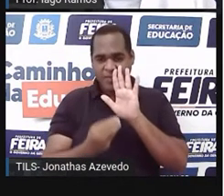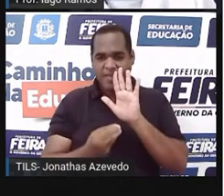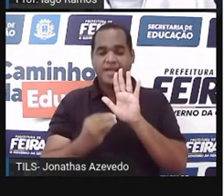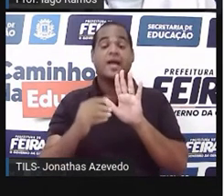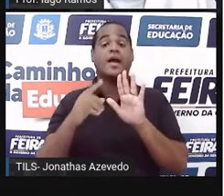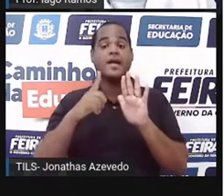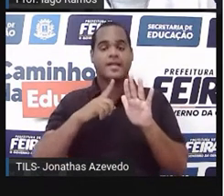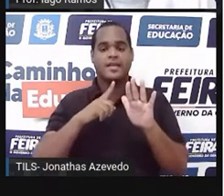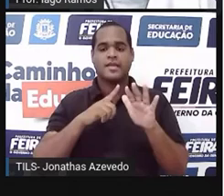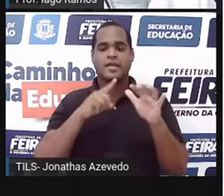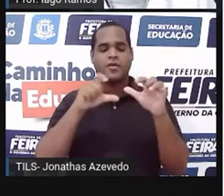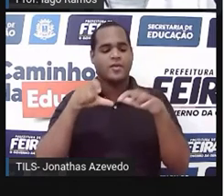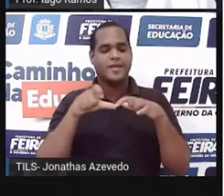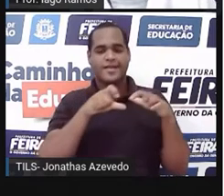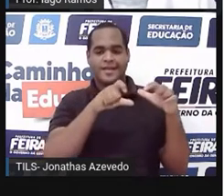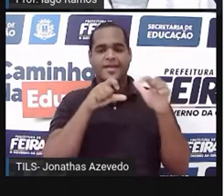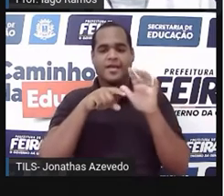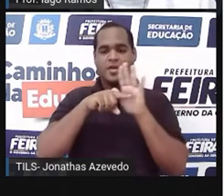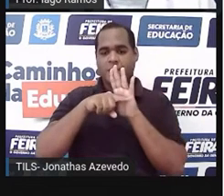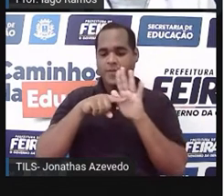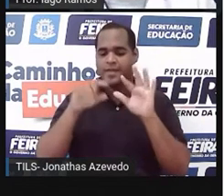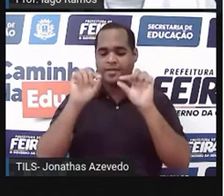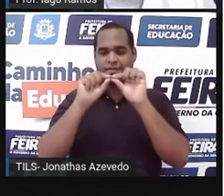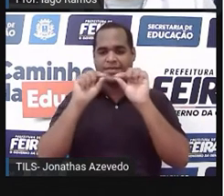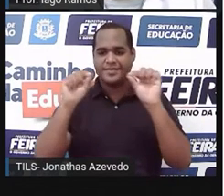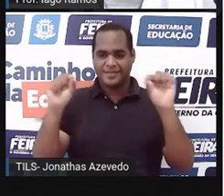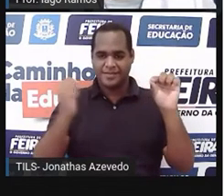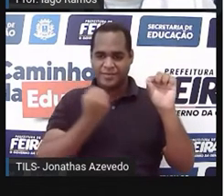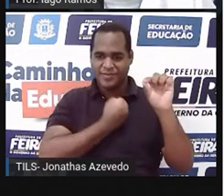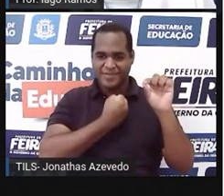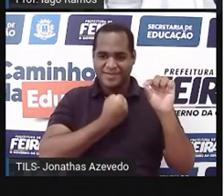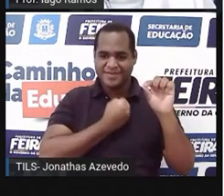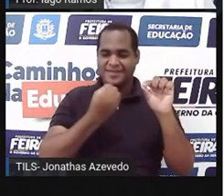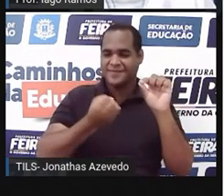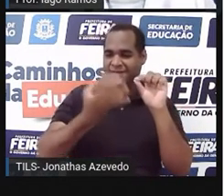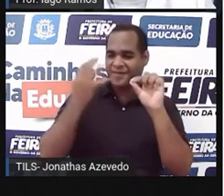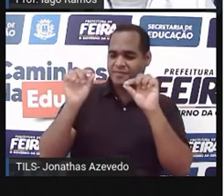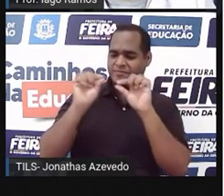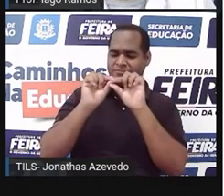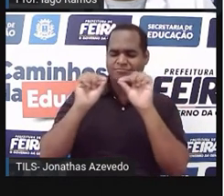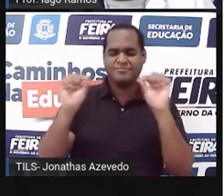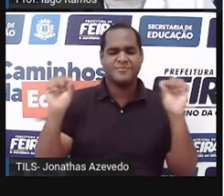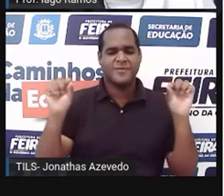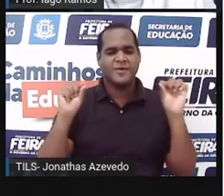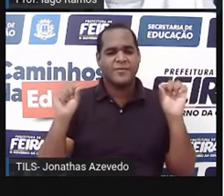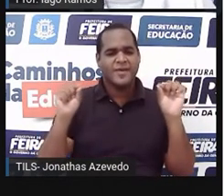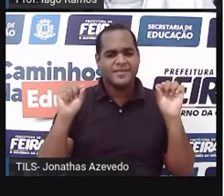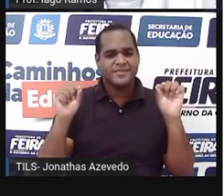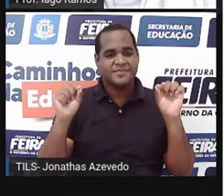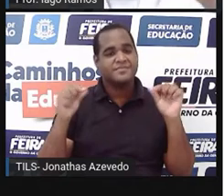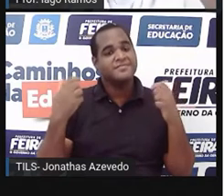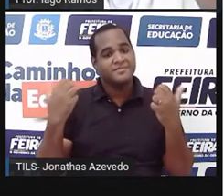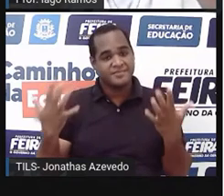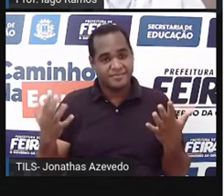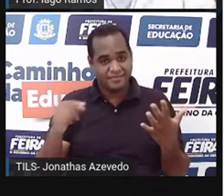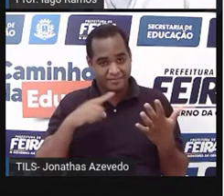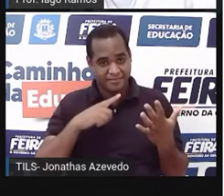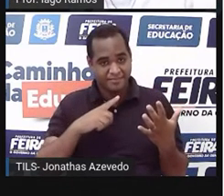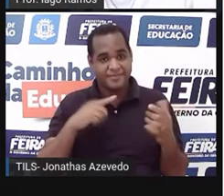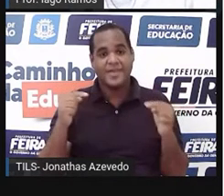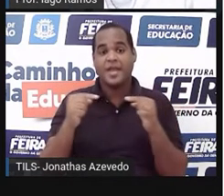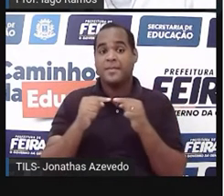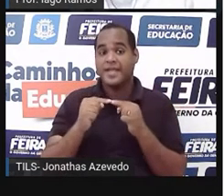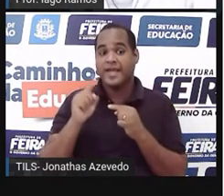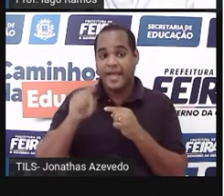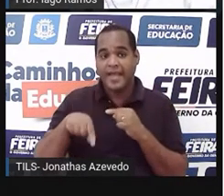como localizar eles na reta numérica. E o que é reta numérica? Nada mais que uma reta